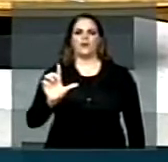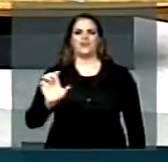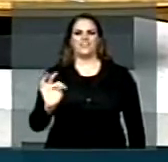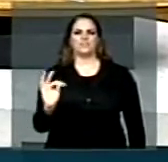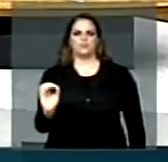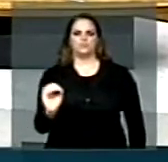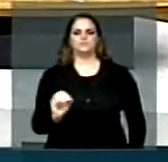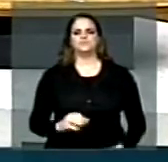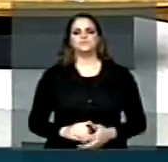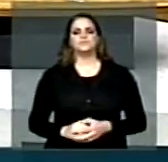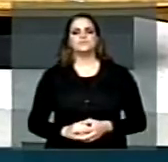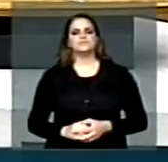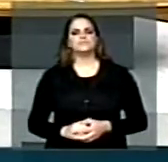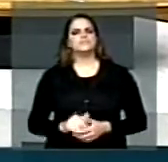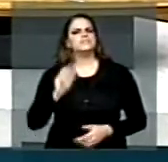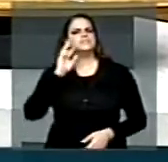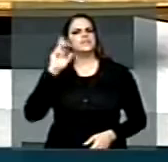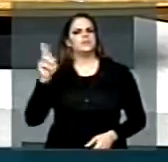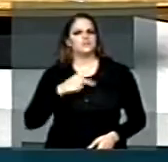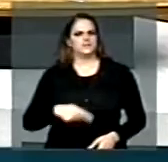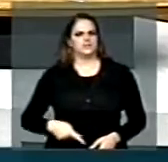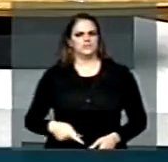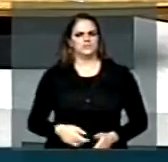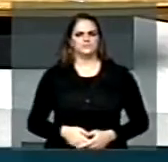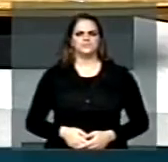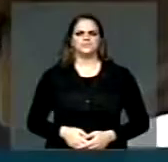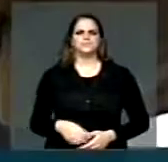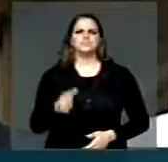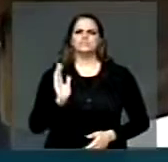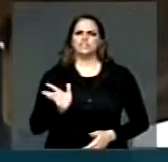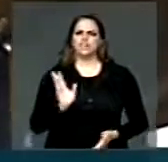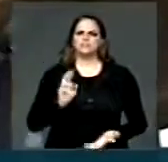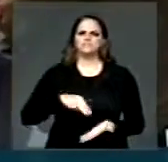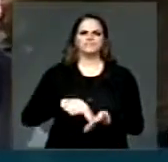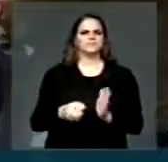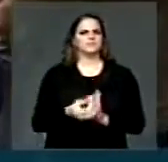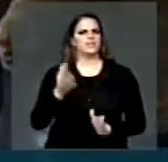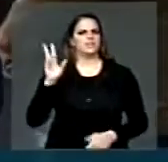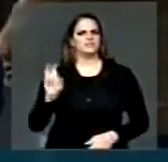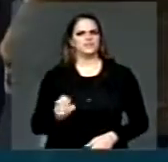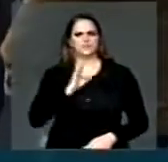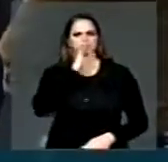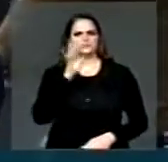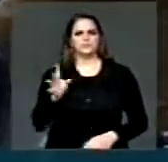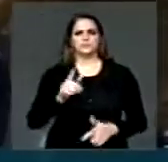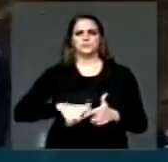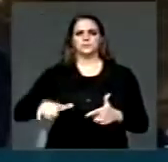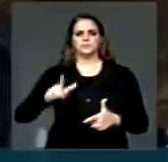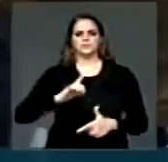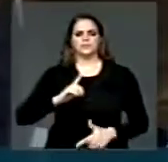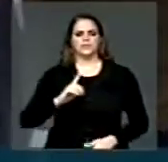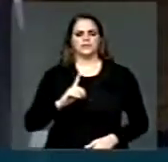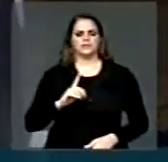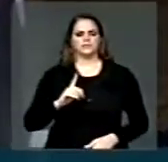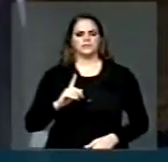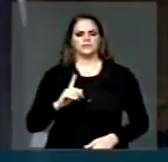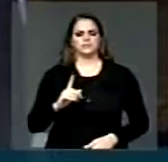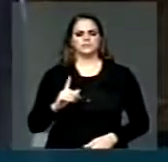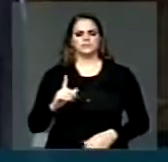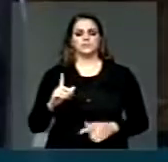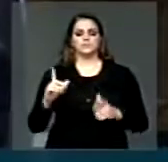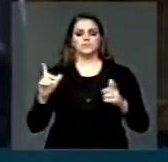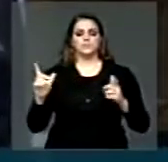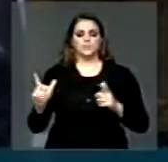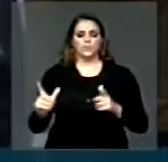oportunidades, denunciei aqui, nesse plenário, a questão voltada aos pátios de recolhimento de